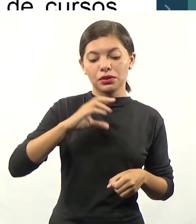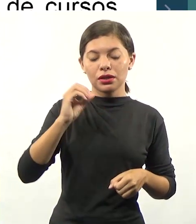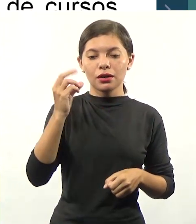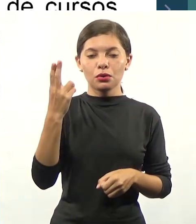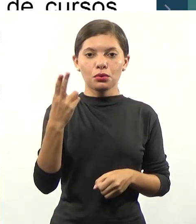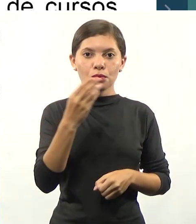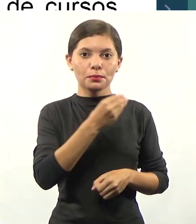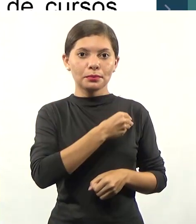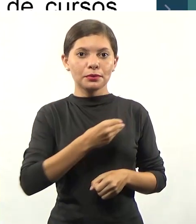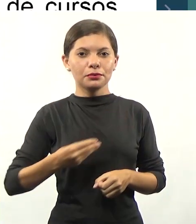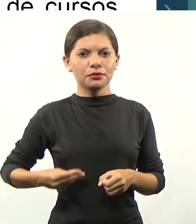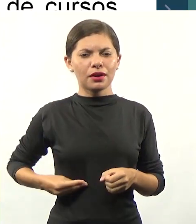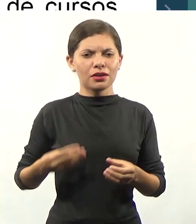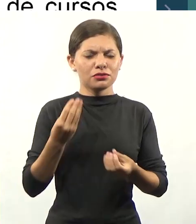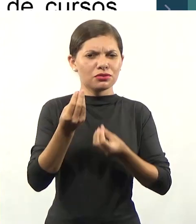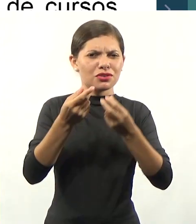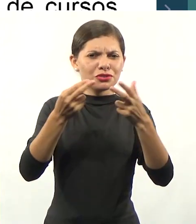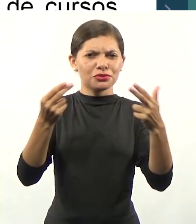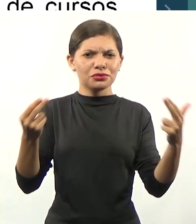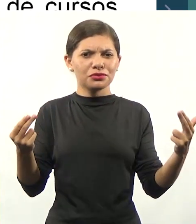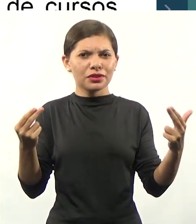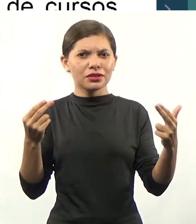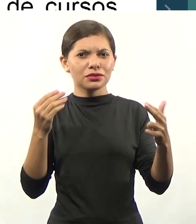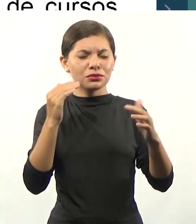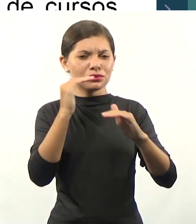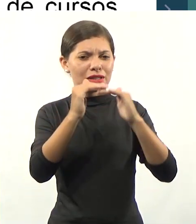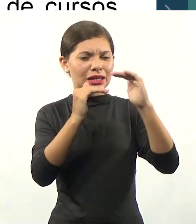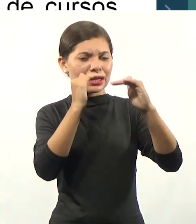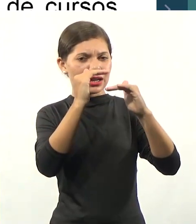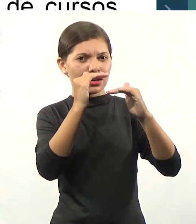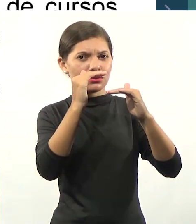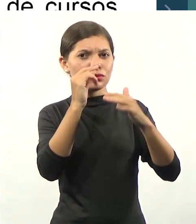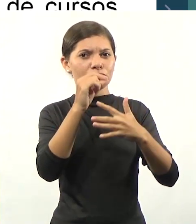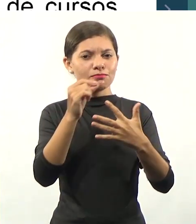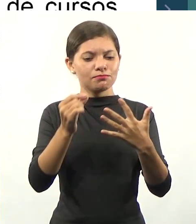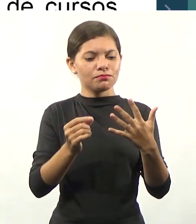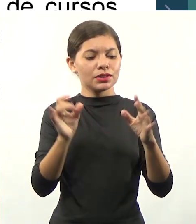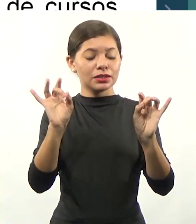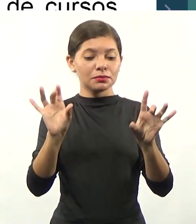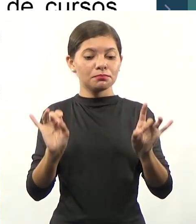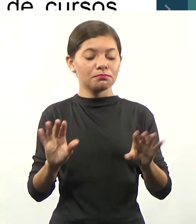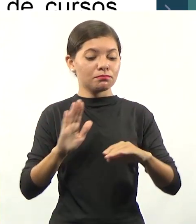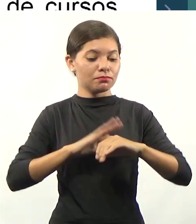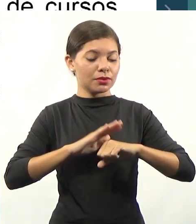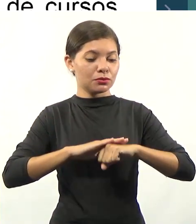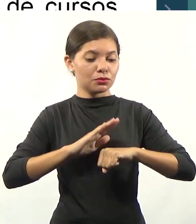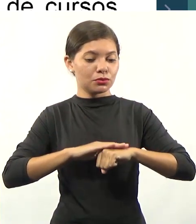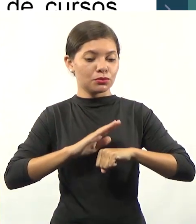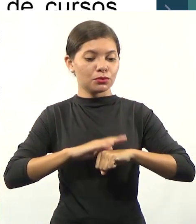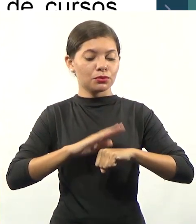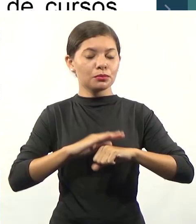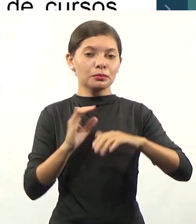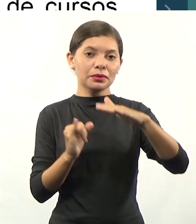com variados graus de abrangência ou especialização, a depender da autonomia da instituição. Mas, para